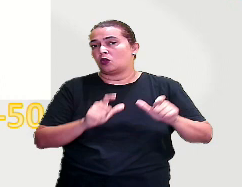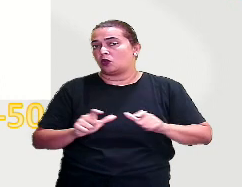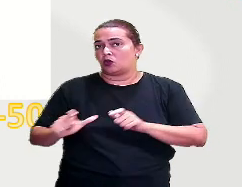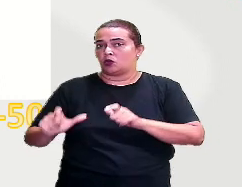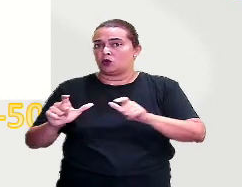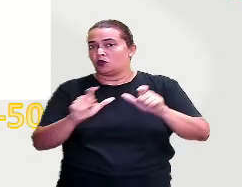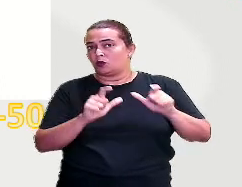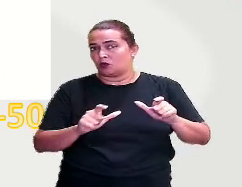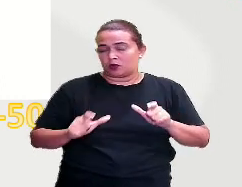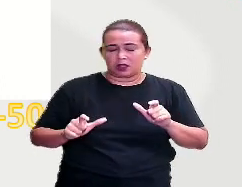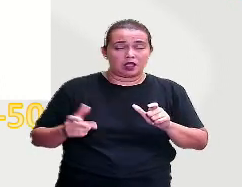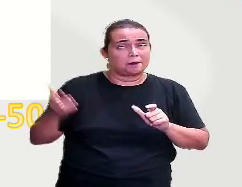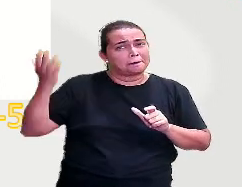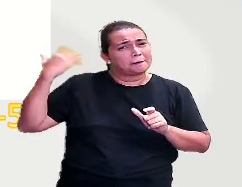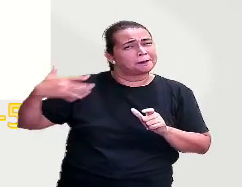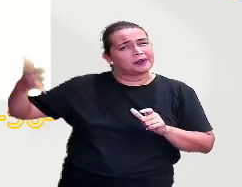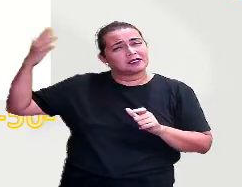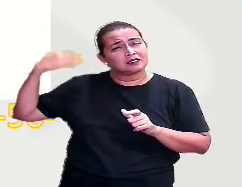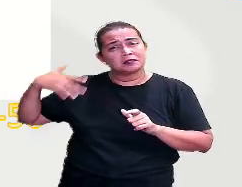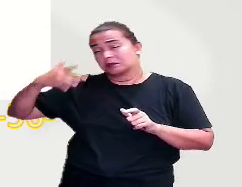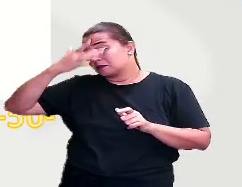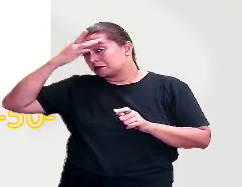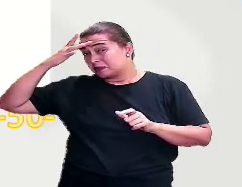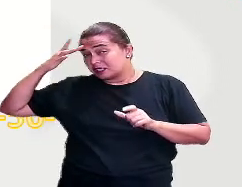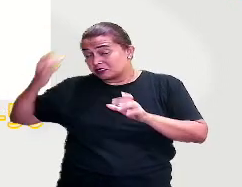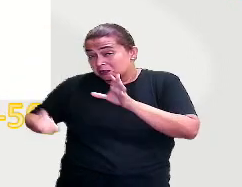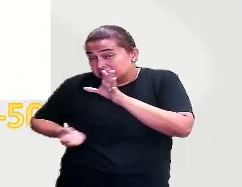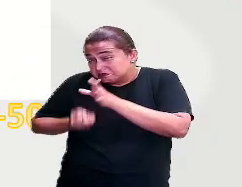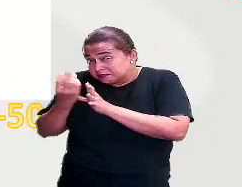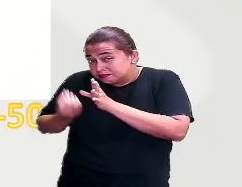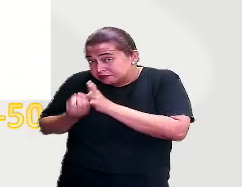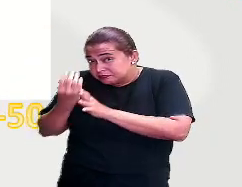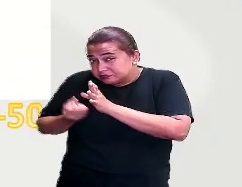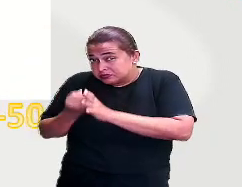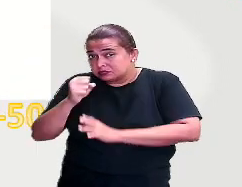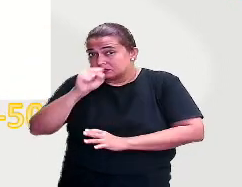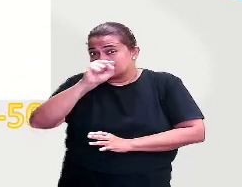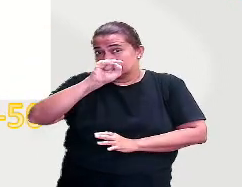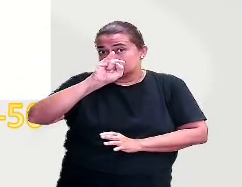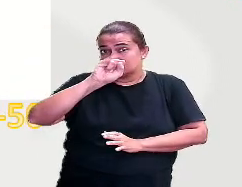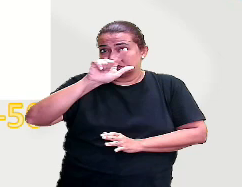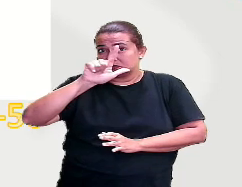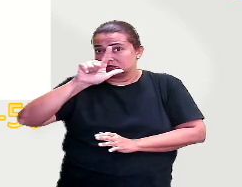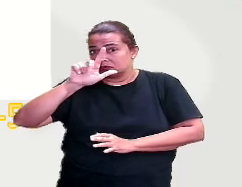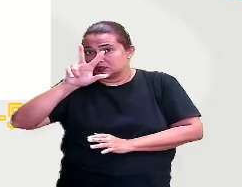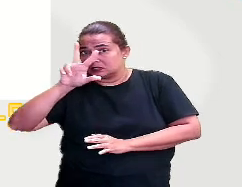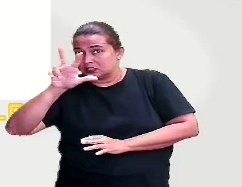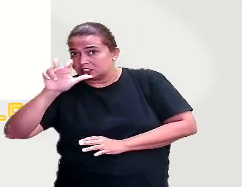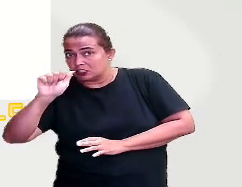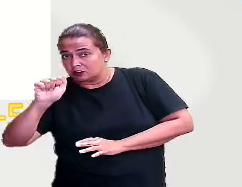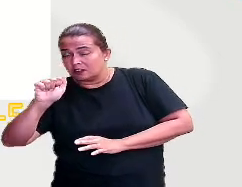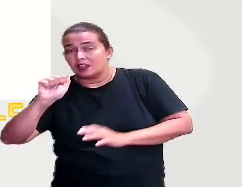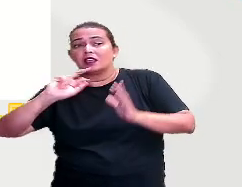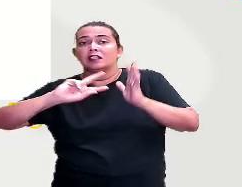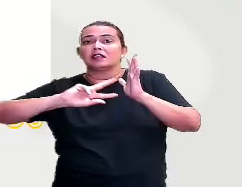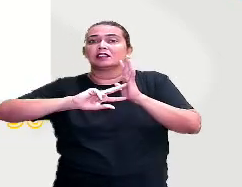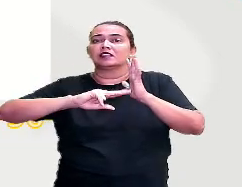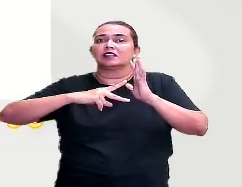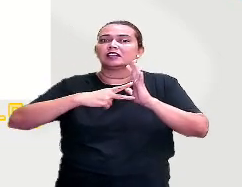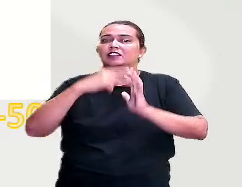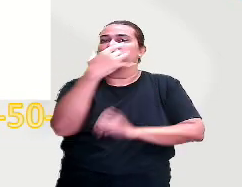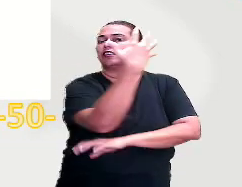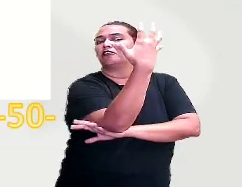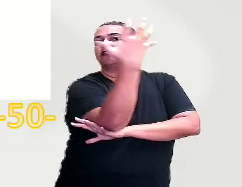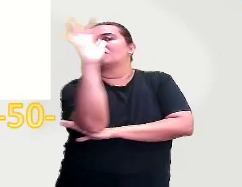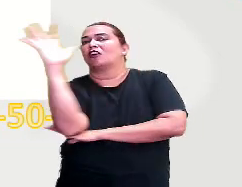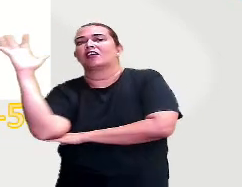primeiros... As primeiras pessoas com esse sobrenome Silva. Que é Selva, que significa selva ou floresta.